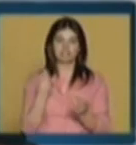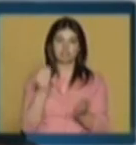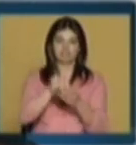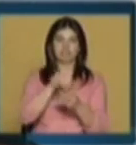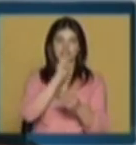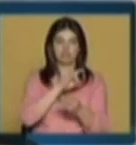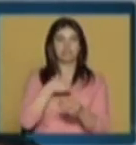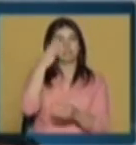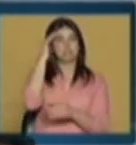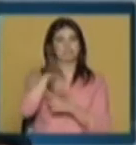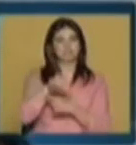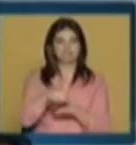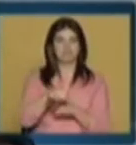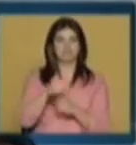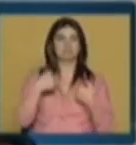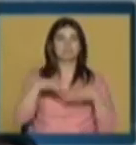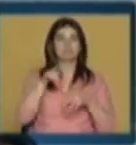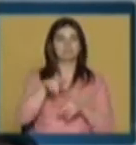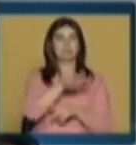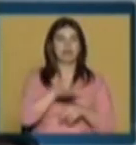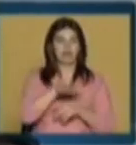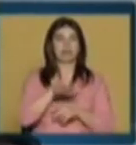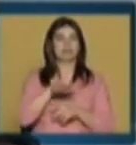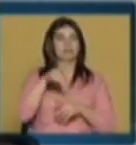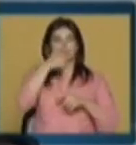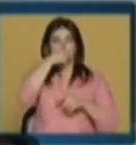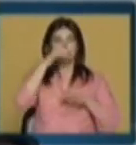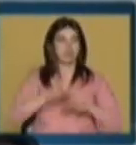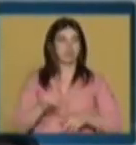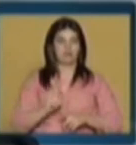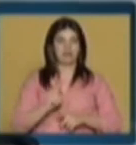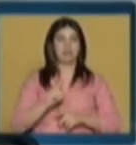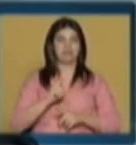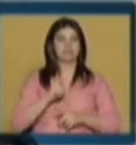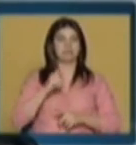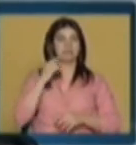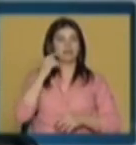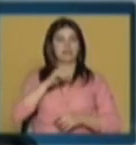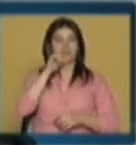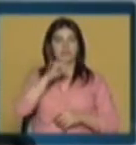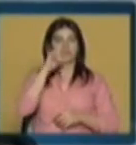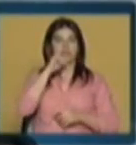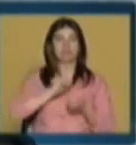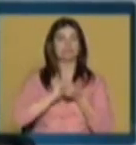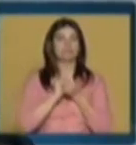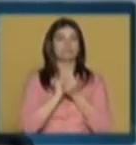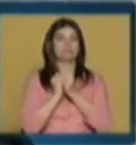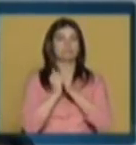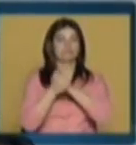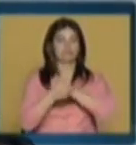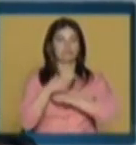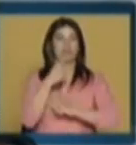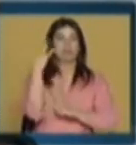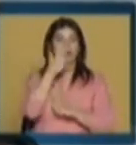num domínio que está constantemente em mudança. Eu diria que o artista digital é aquele que é capaz de usar as